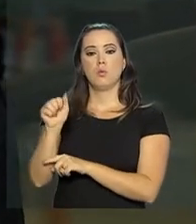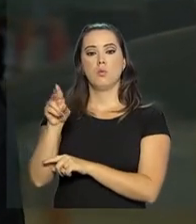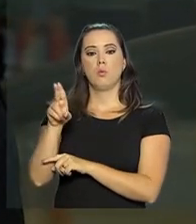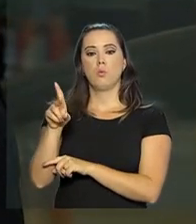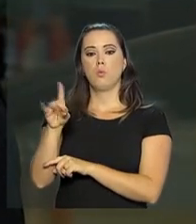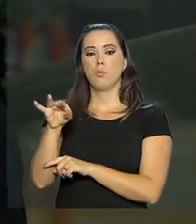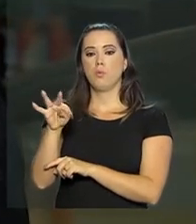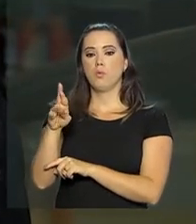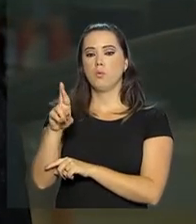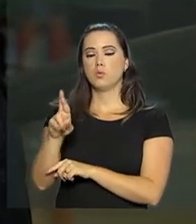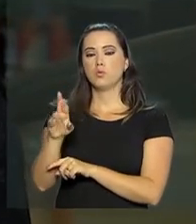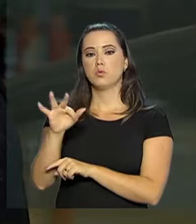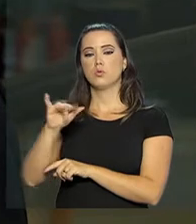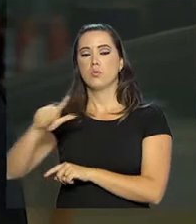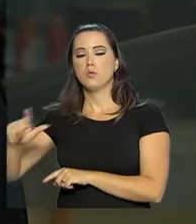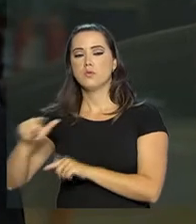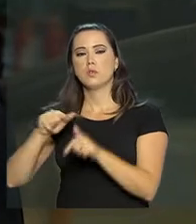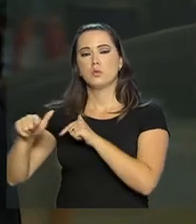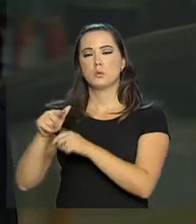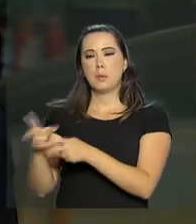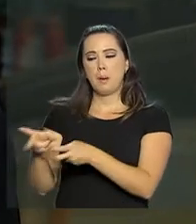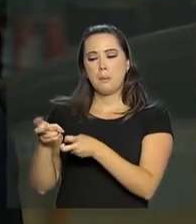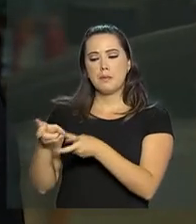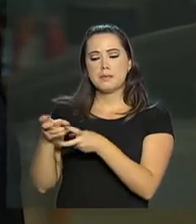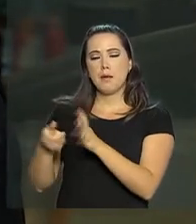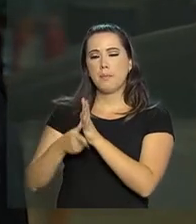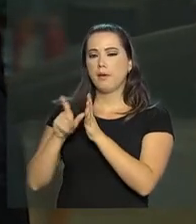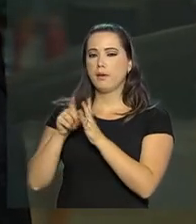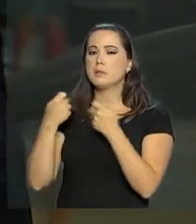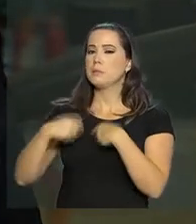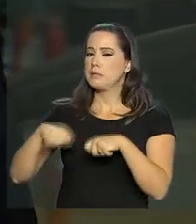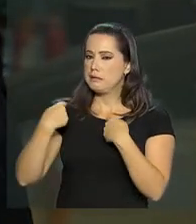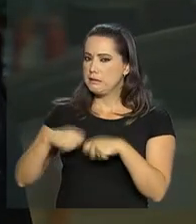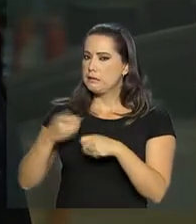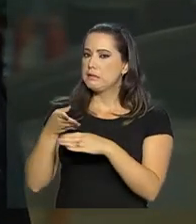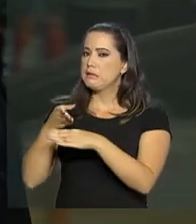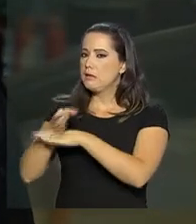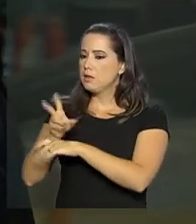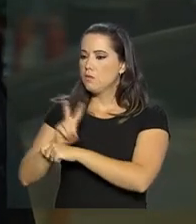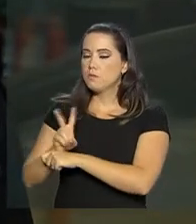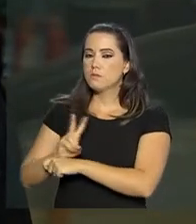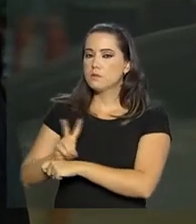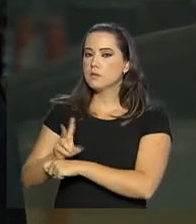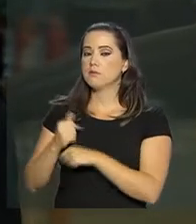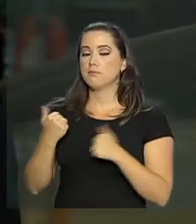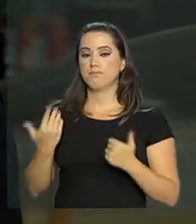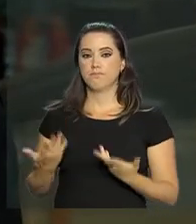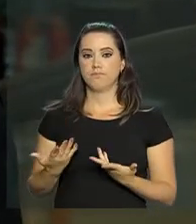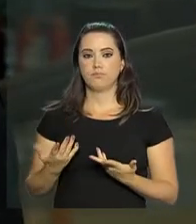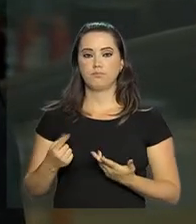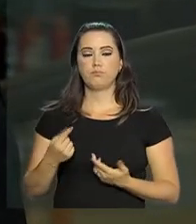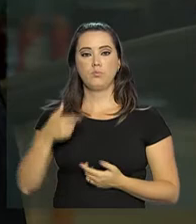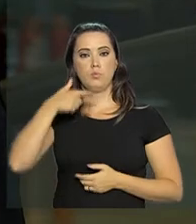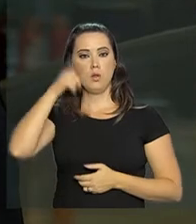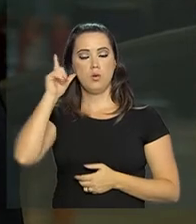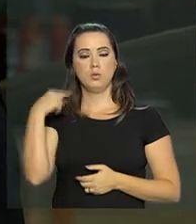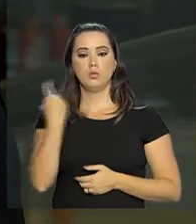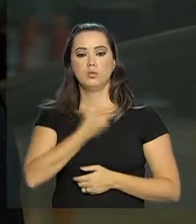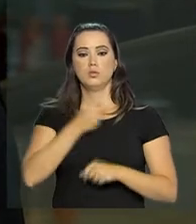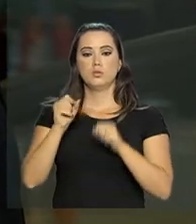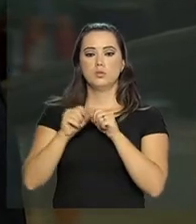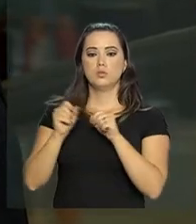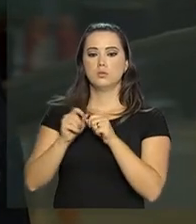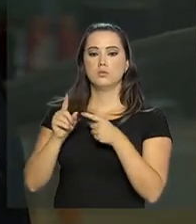sempre fazem ações preparatórias para identificar se é de fato o caso de realizar uma inspeção. Ontem nós realizamos